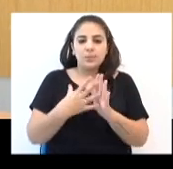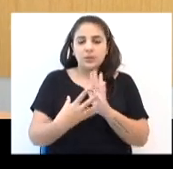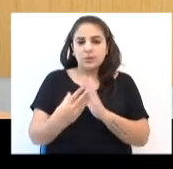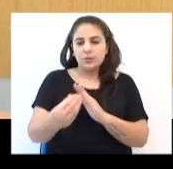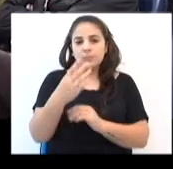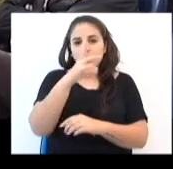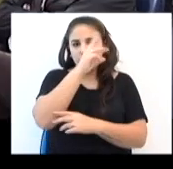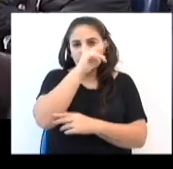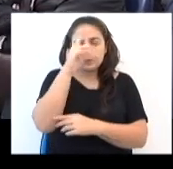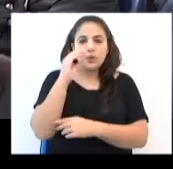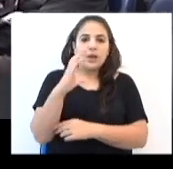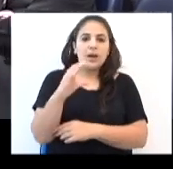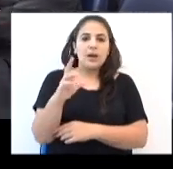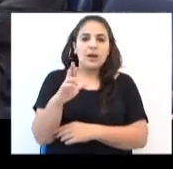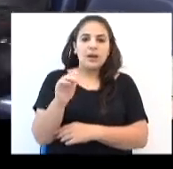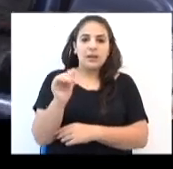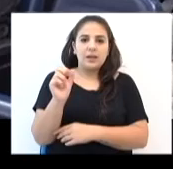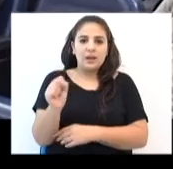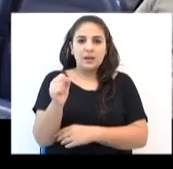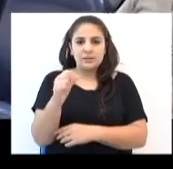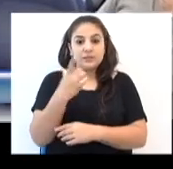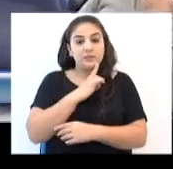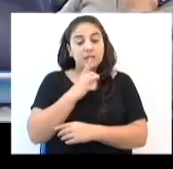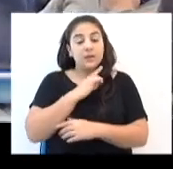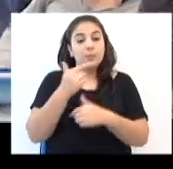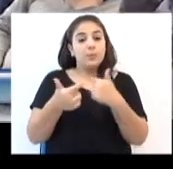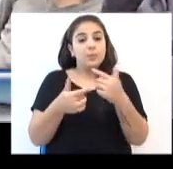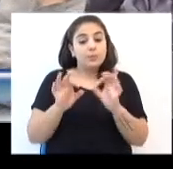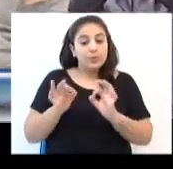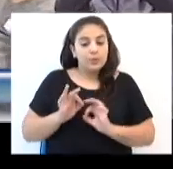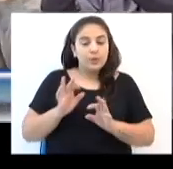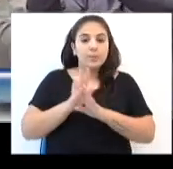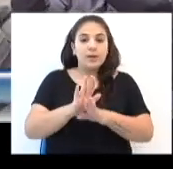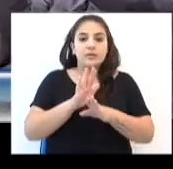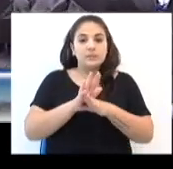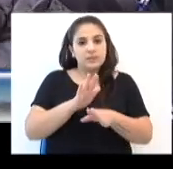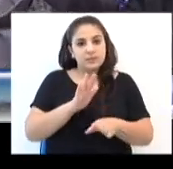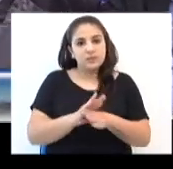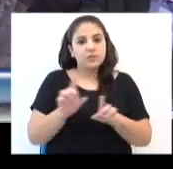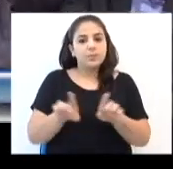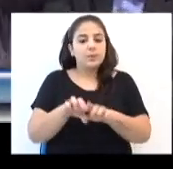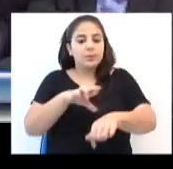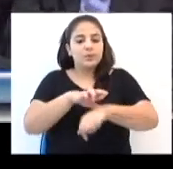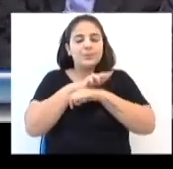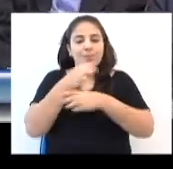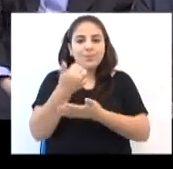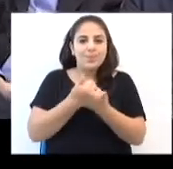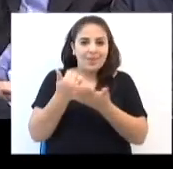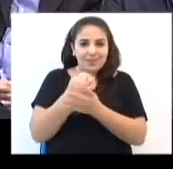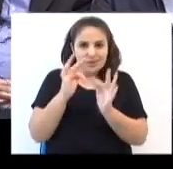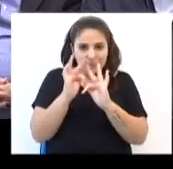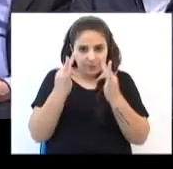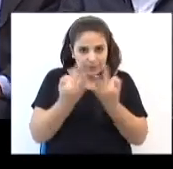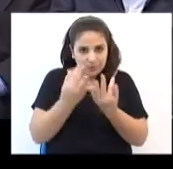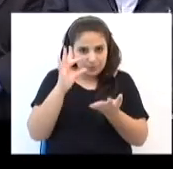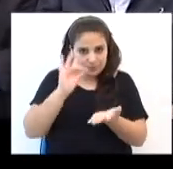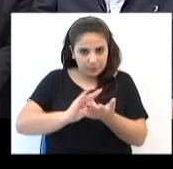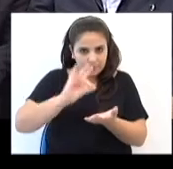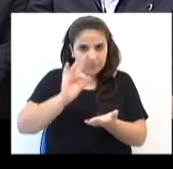município. Os CRAS oferecem programas assistenciais e de proteção básica às famílias.